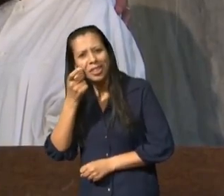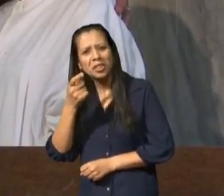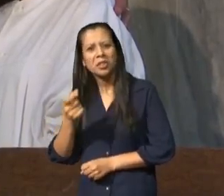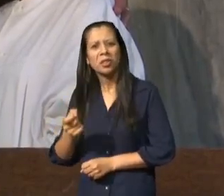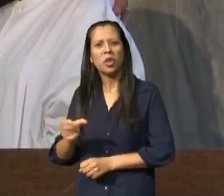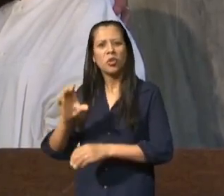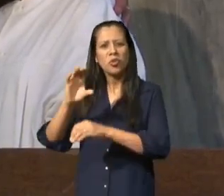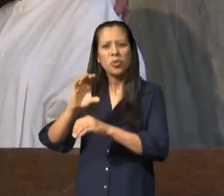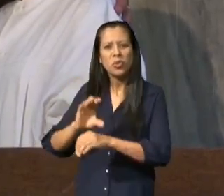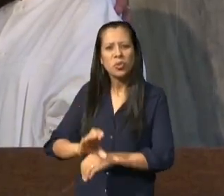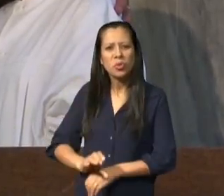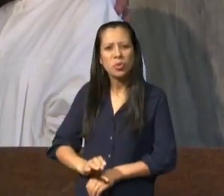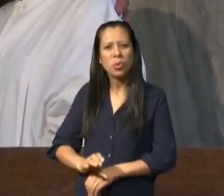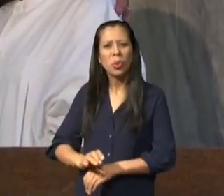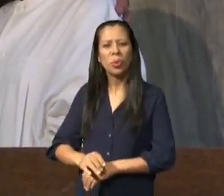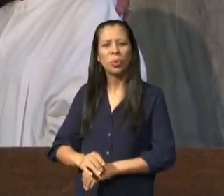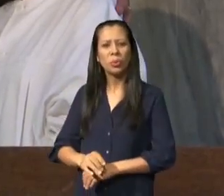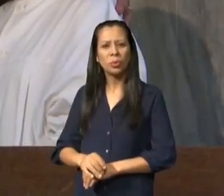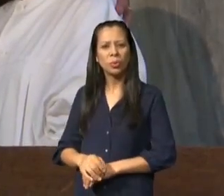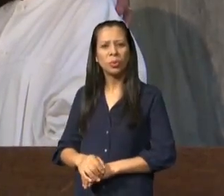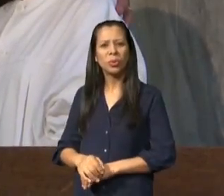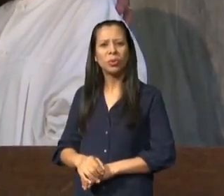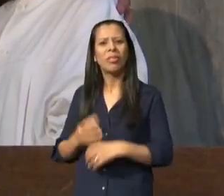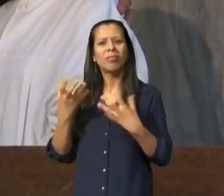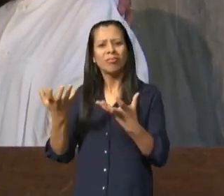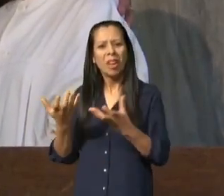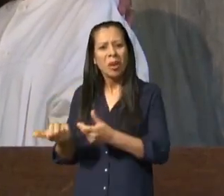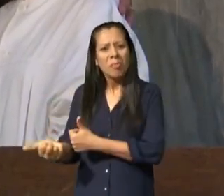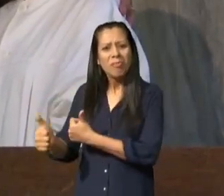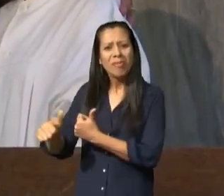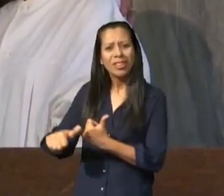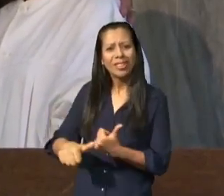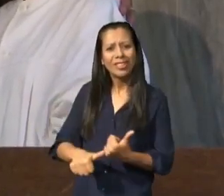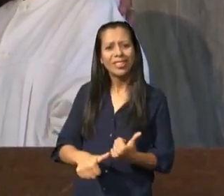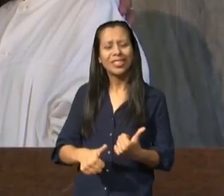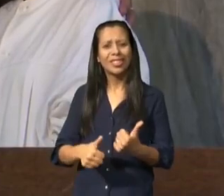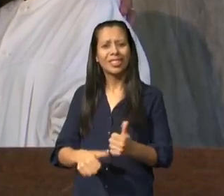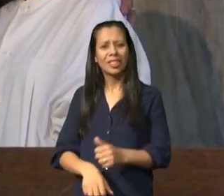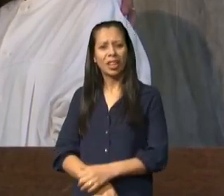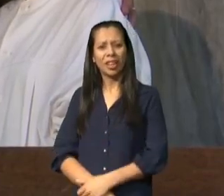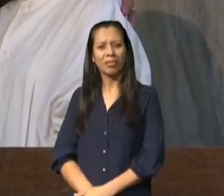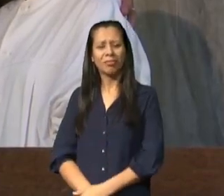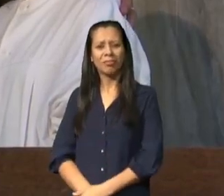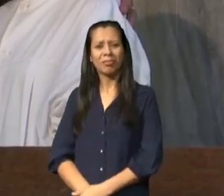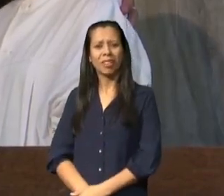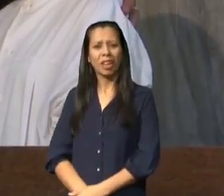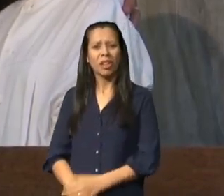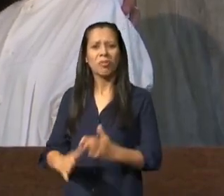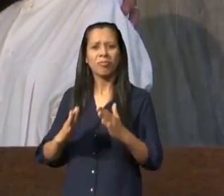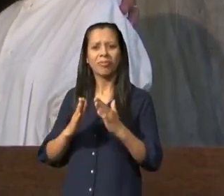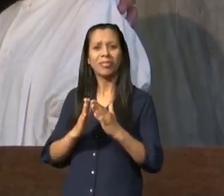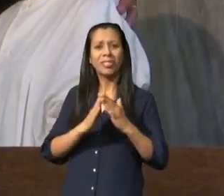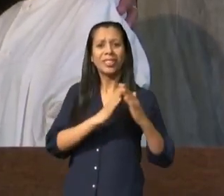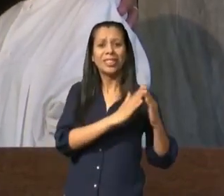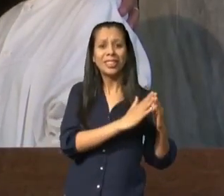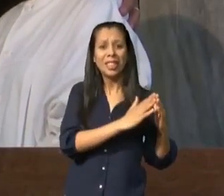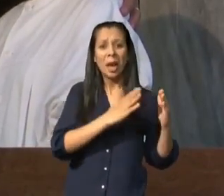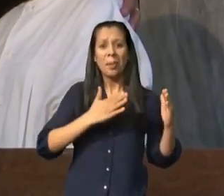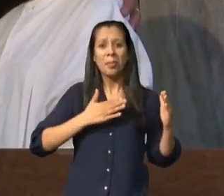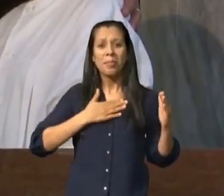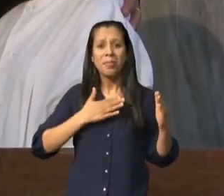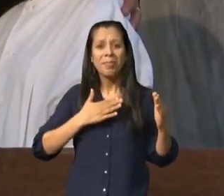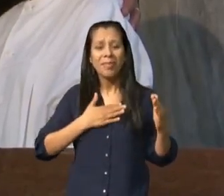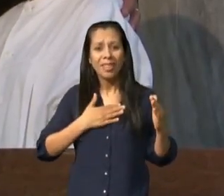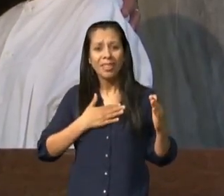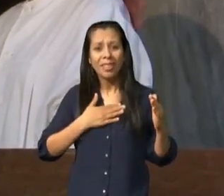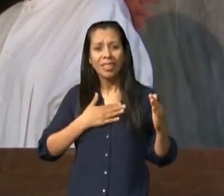e ela é minha vizinha mora moramos mais ou menos aos 1500 metros e ela é uma é uma